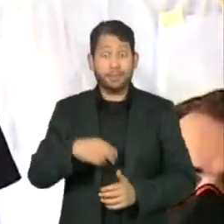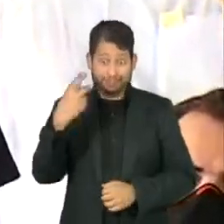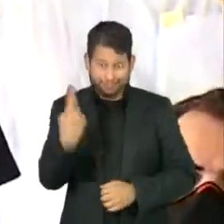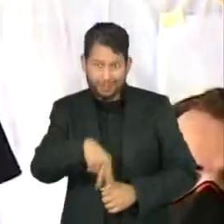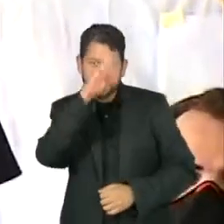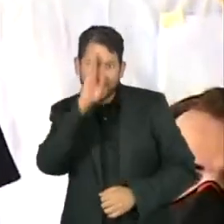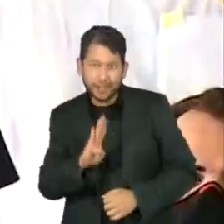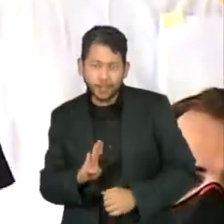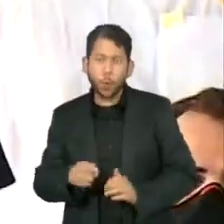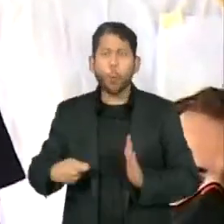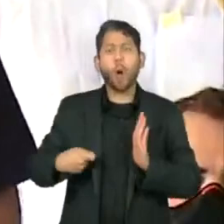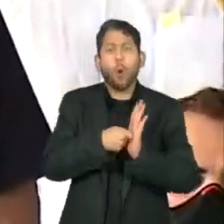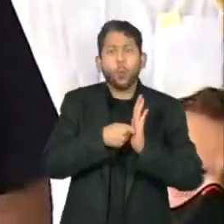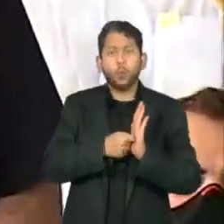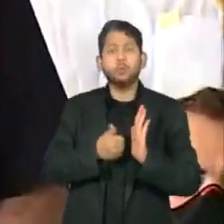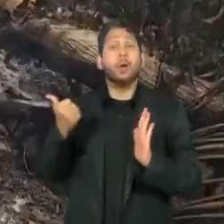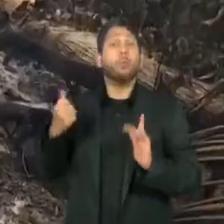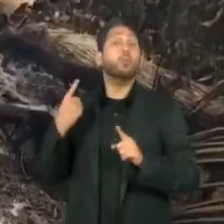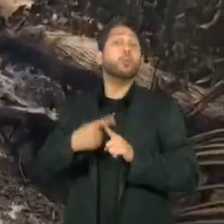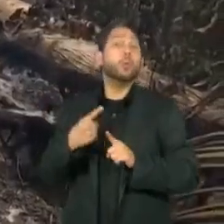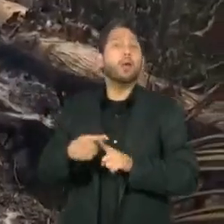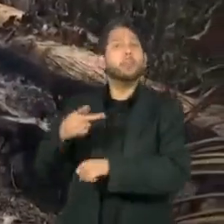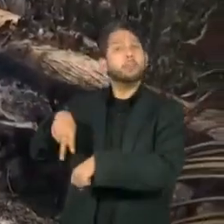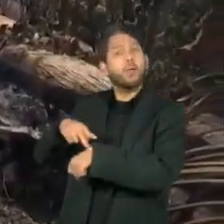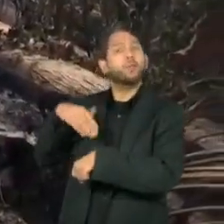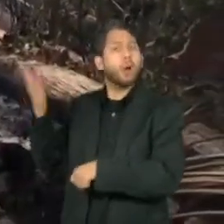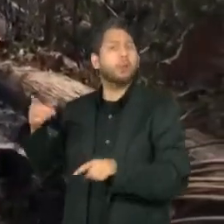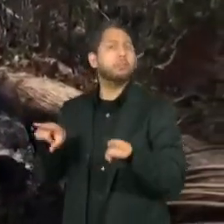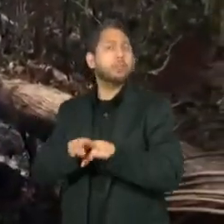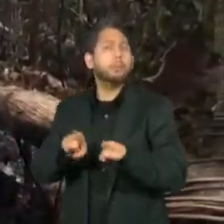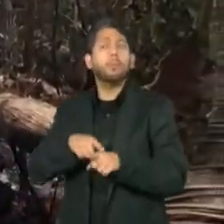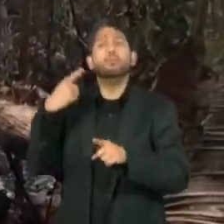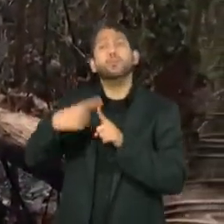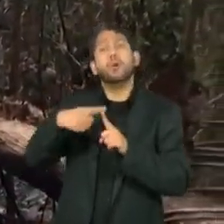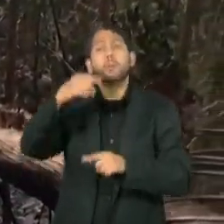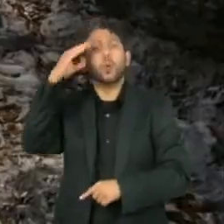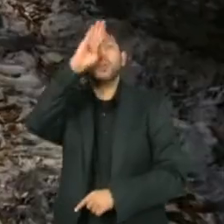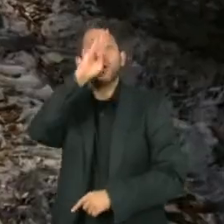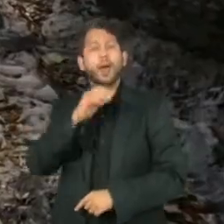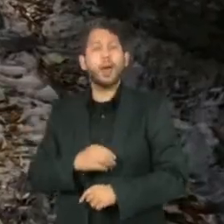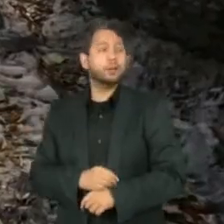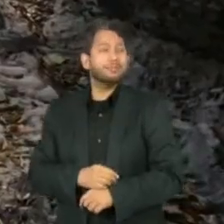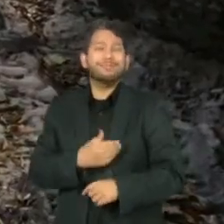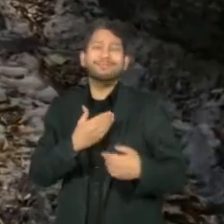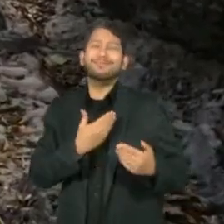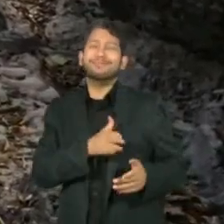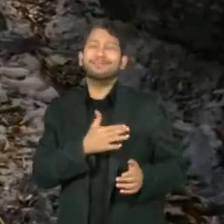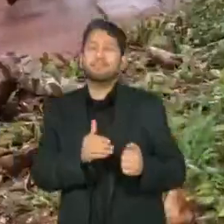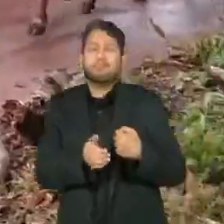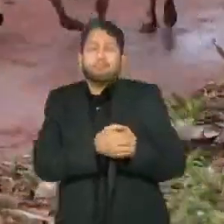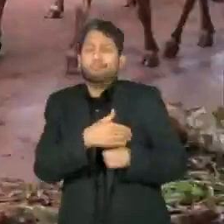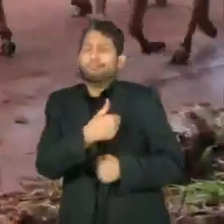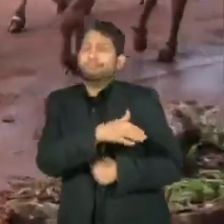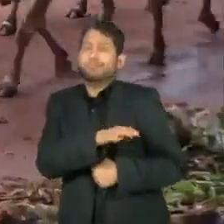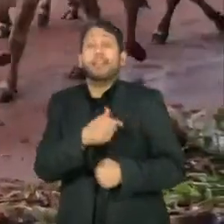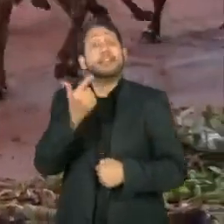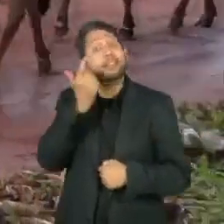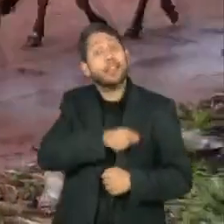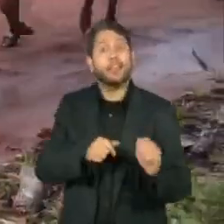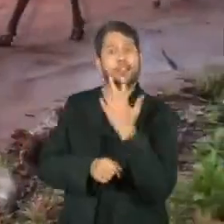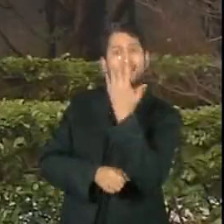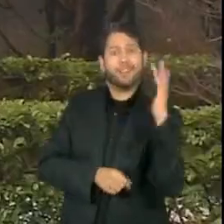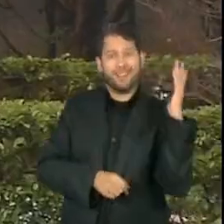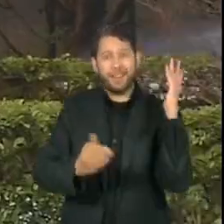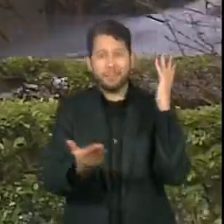fora do país, de fazer vista grossa e de respaldar o desmatamento ilegal por parte de madeireiras e do setor